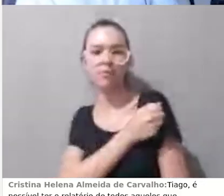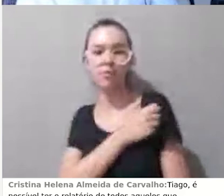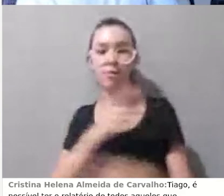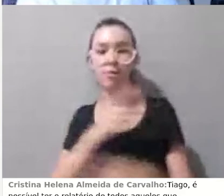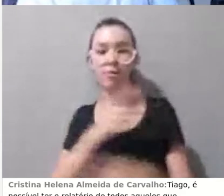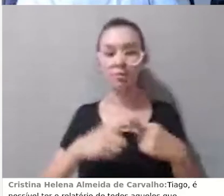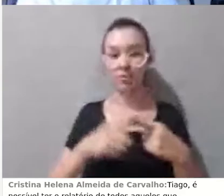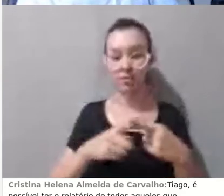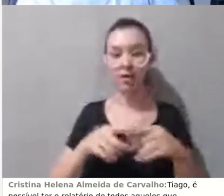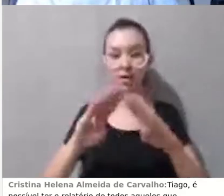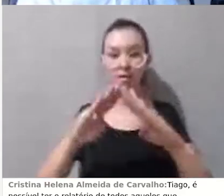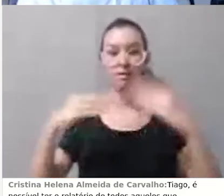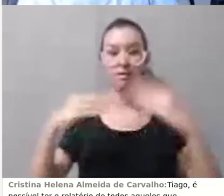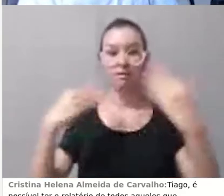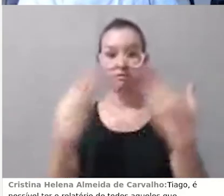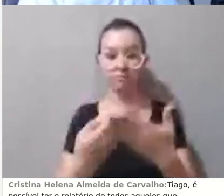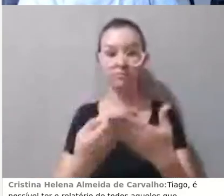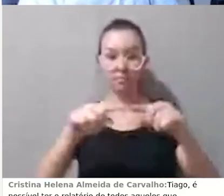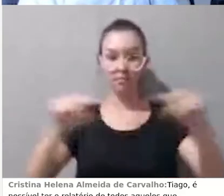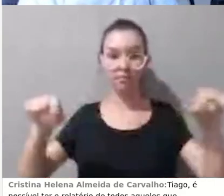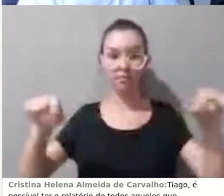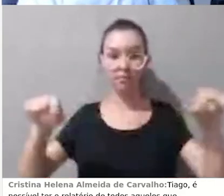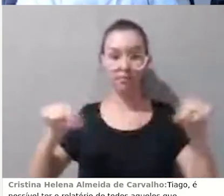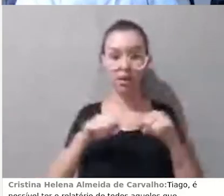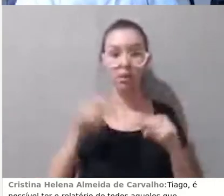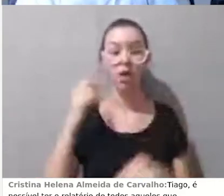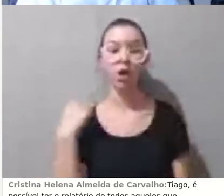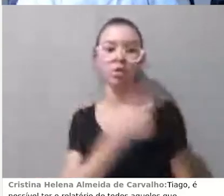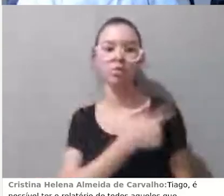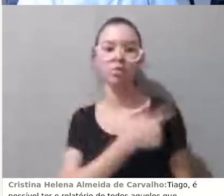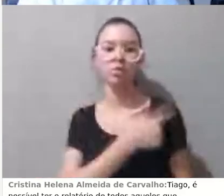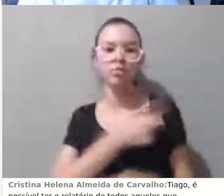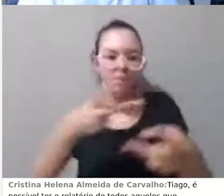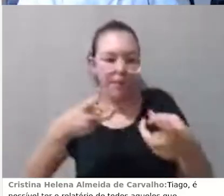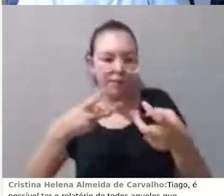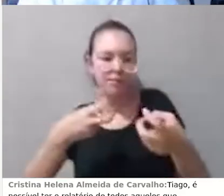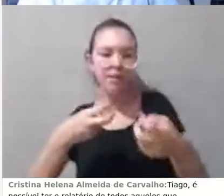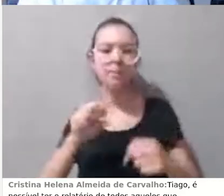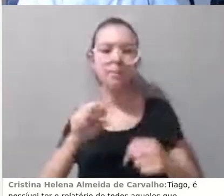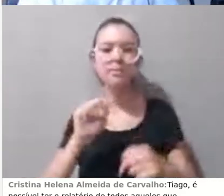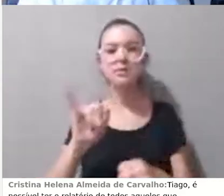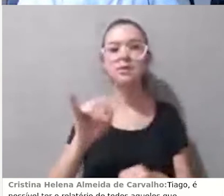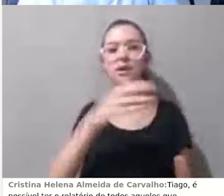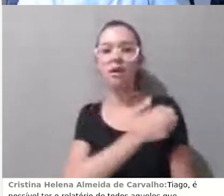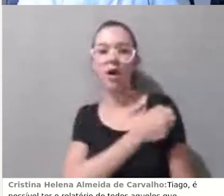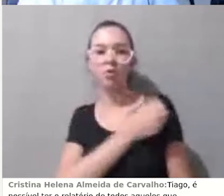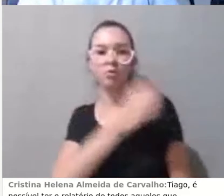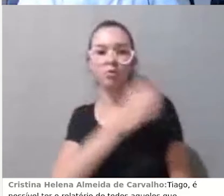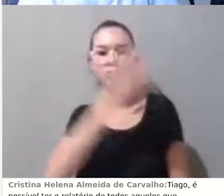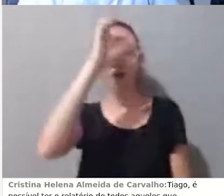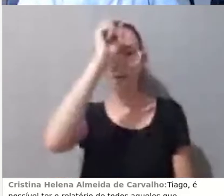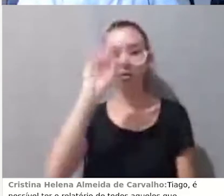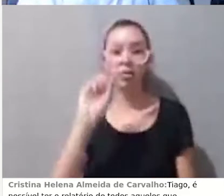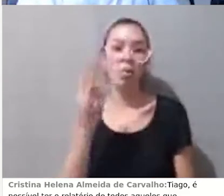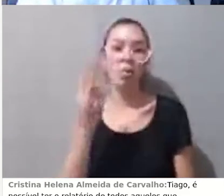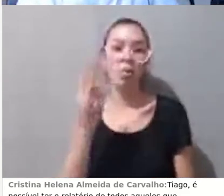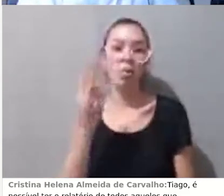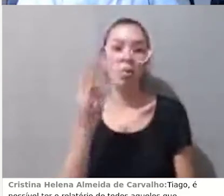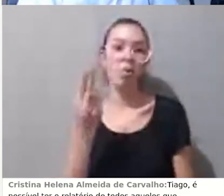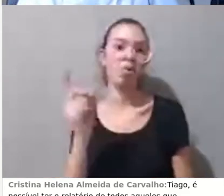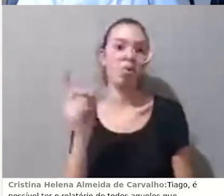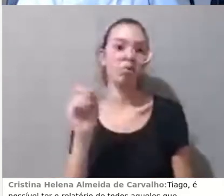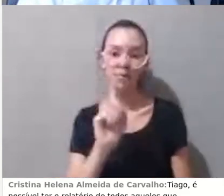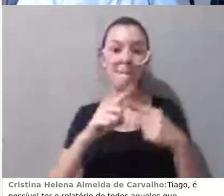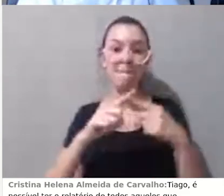inúmeros sinais que os alunos evidenciam, se estão compreendendo, se estão desinteressados,